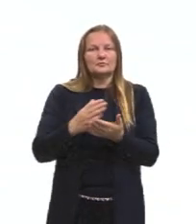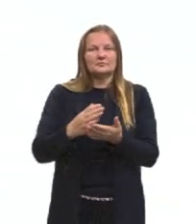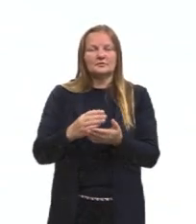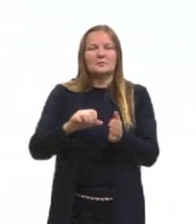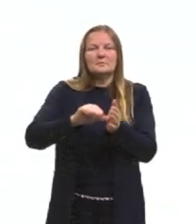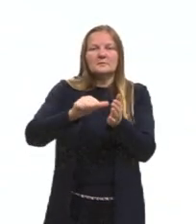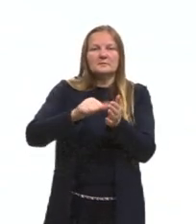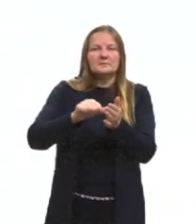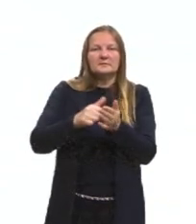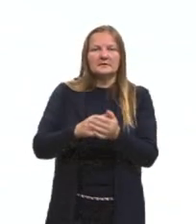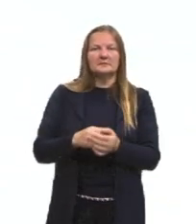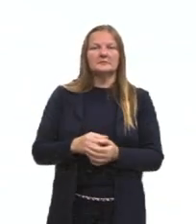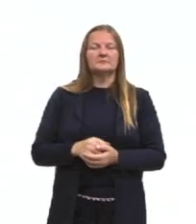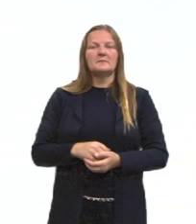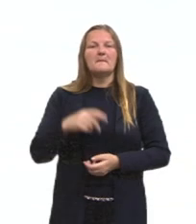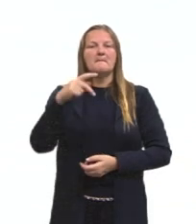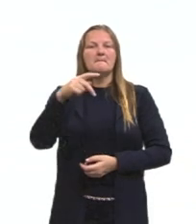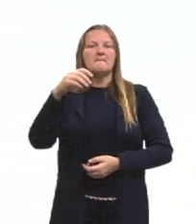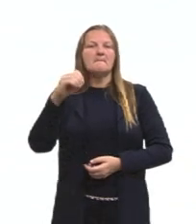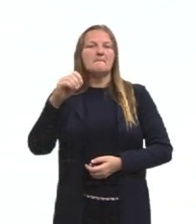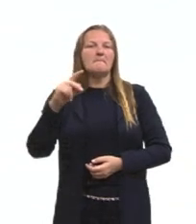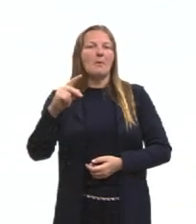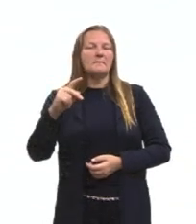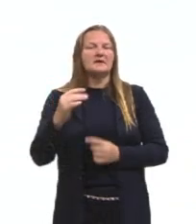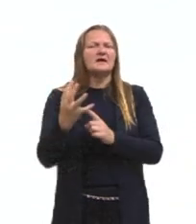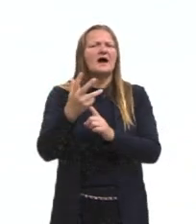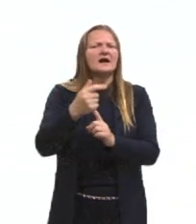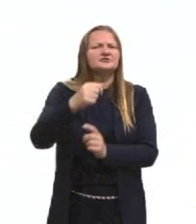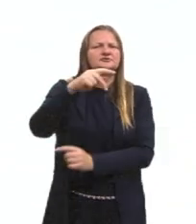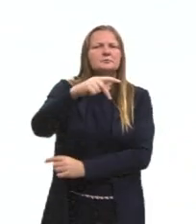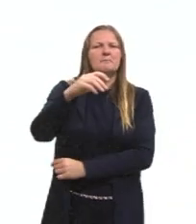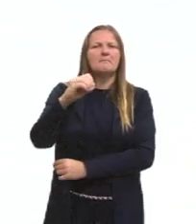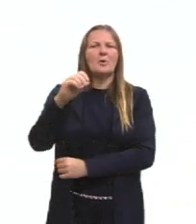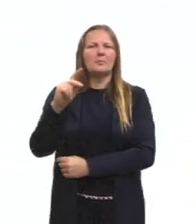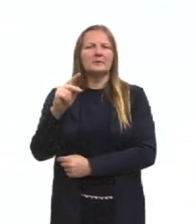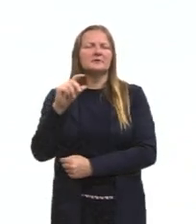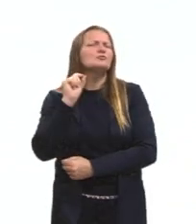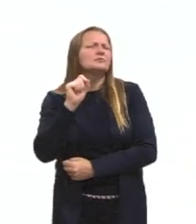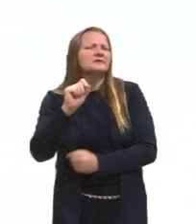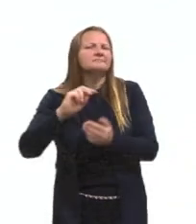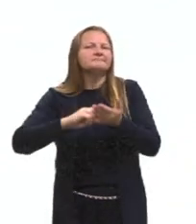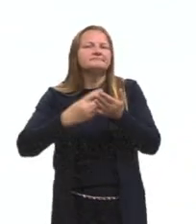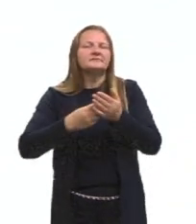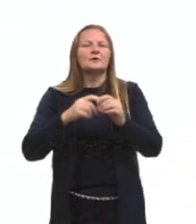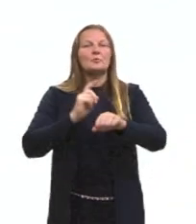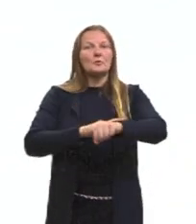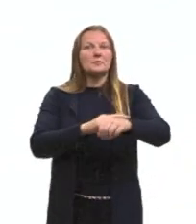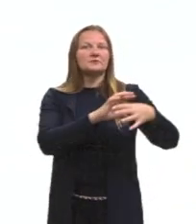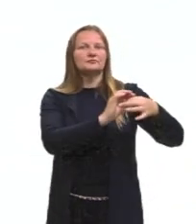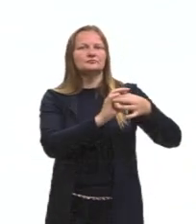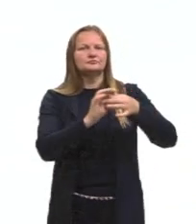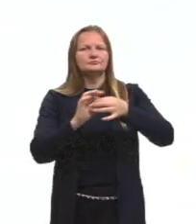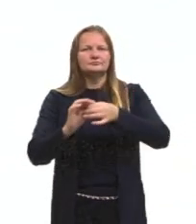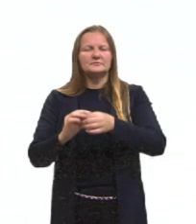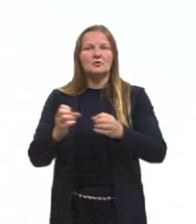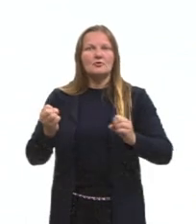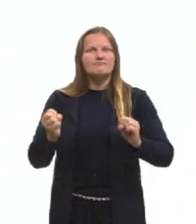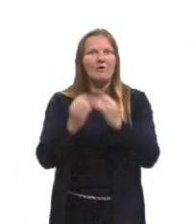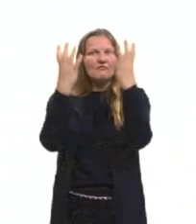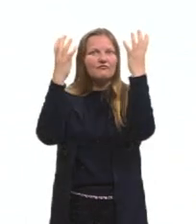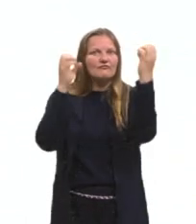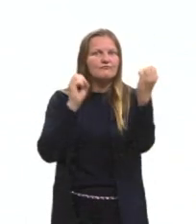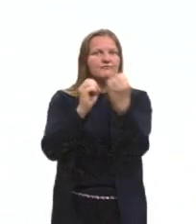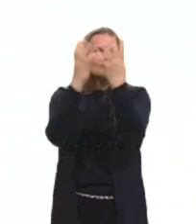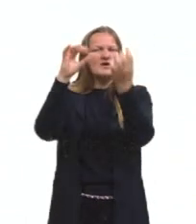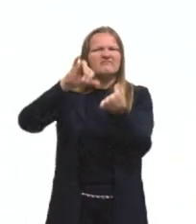Primeiro, a arte pop. Vamos lá, vamos resgatar tudo que eu disse até aqui. Um momento de explosão do